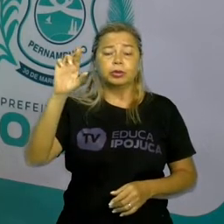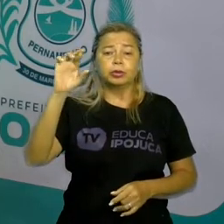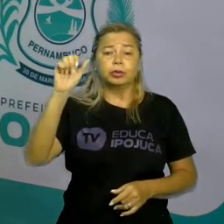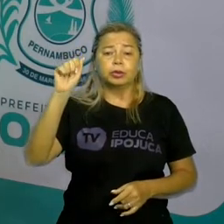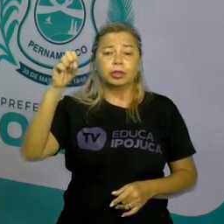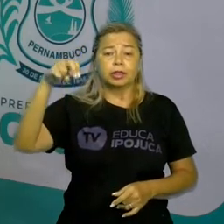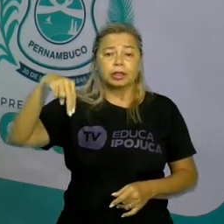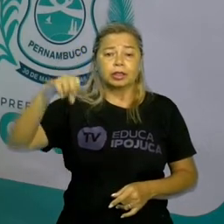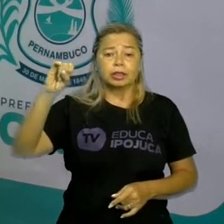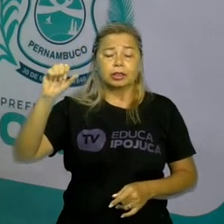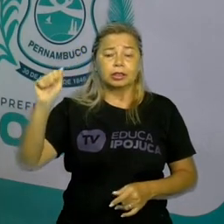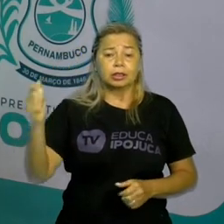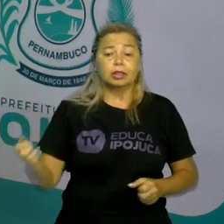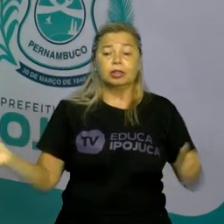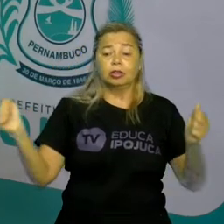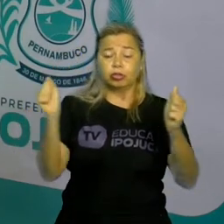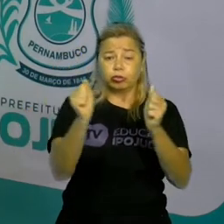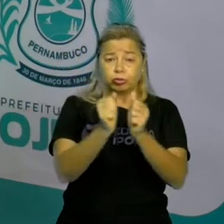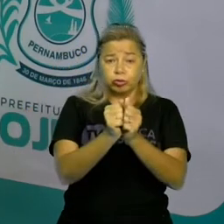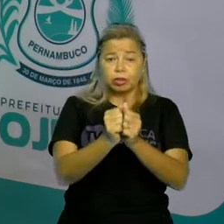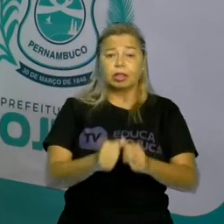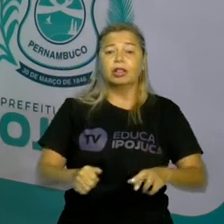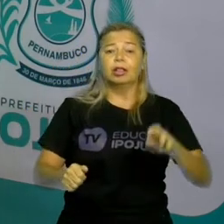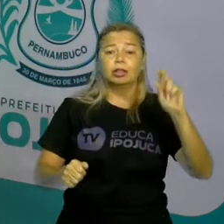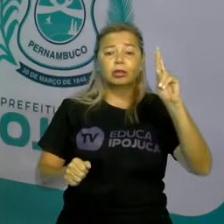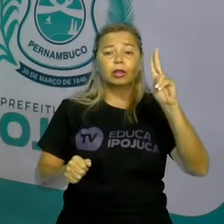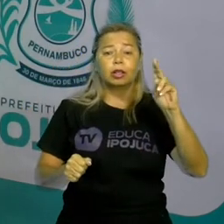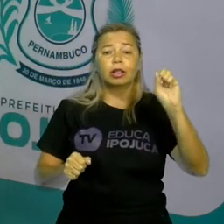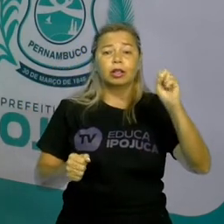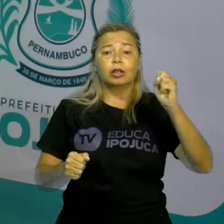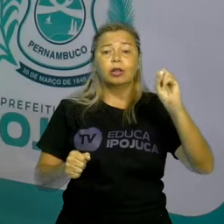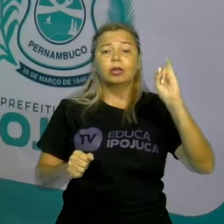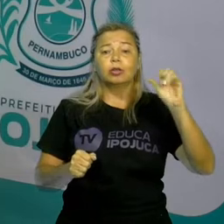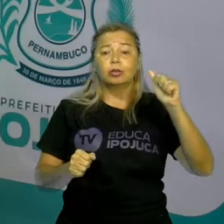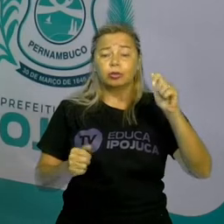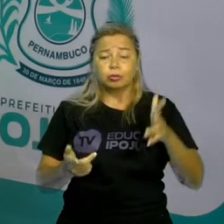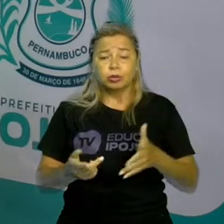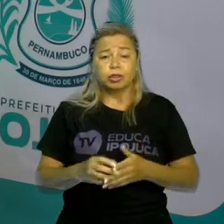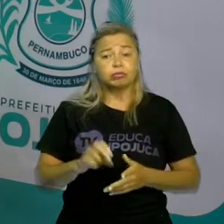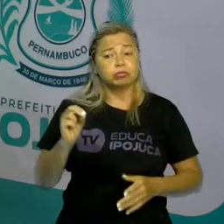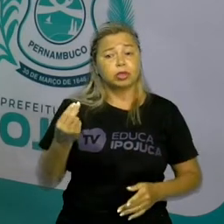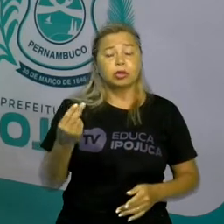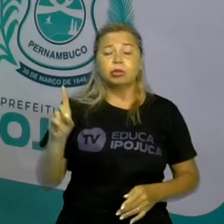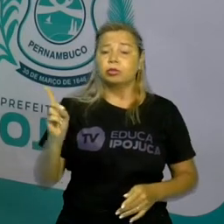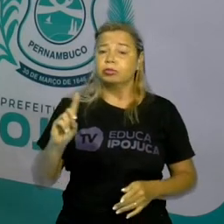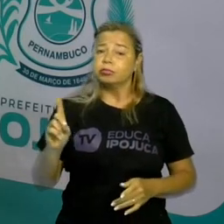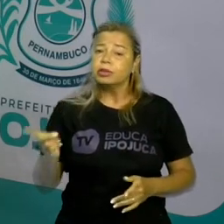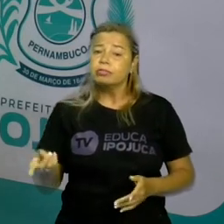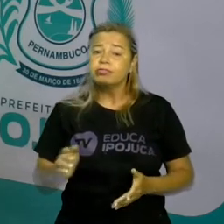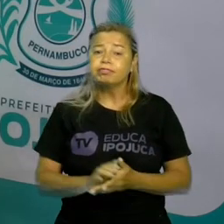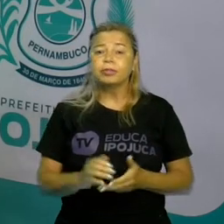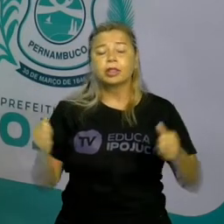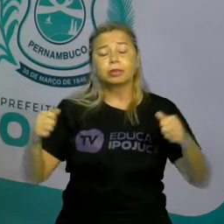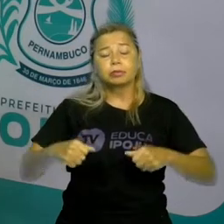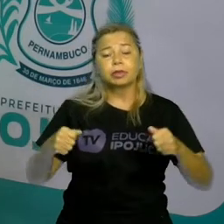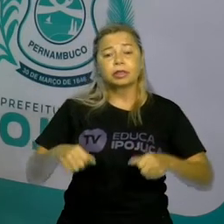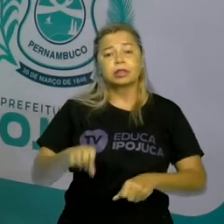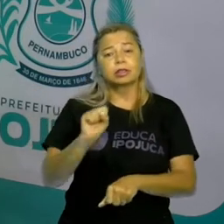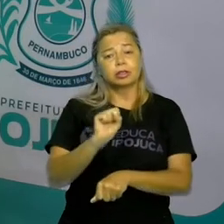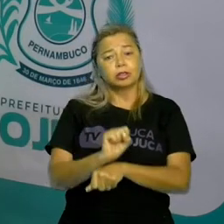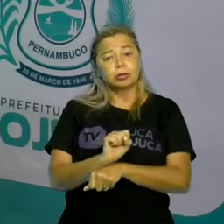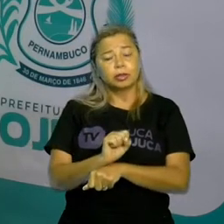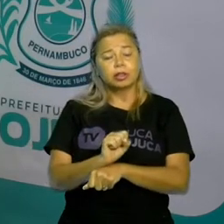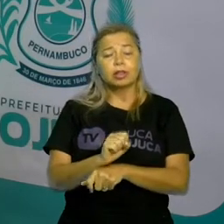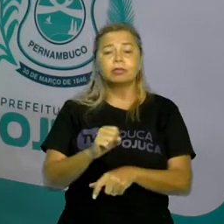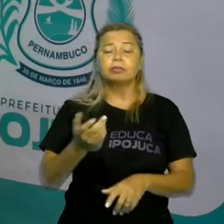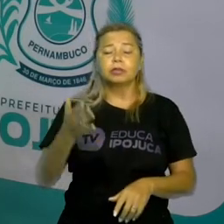ou não. Vai depender de conflitos ou não, de acordos ou não. Então, a gente tem que aguardar tudo isso para a gente poder